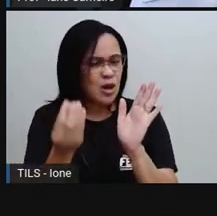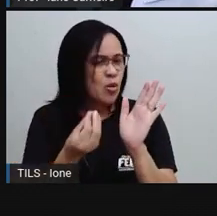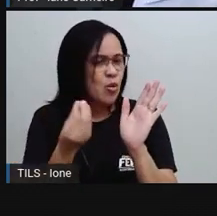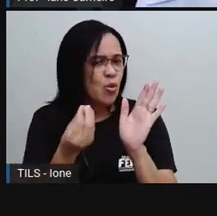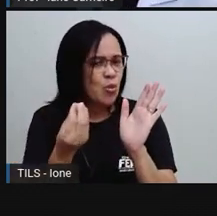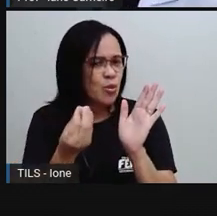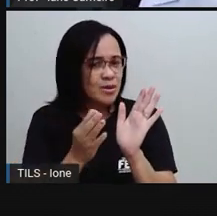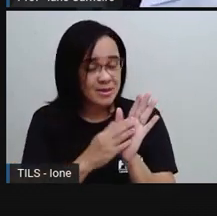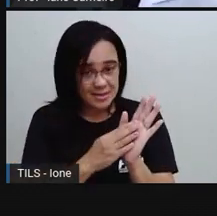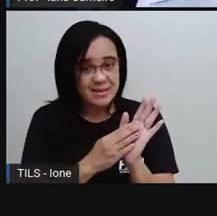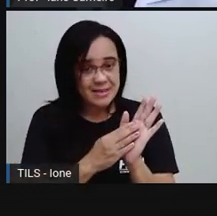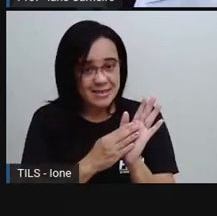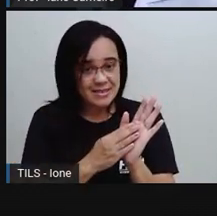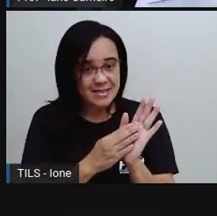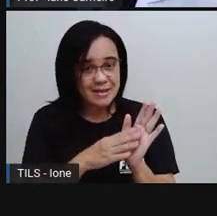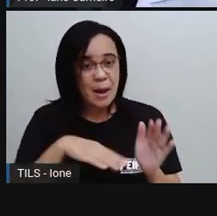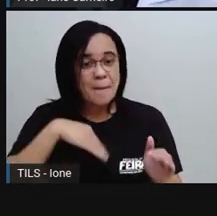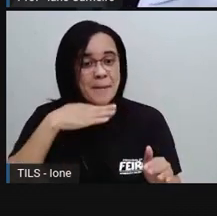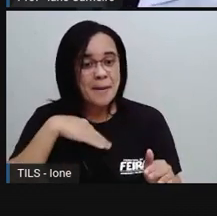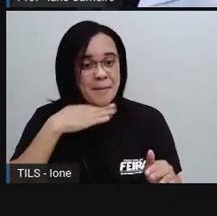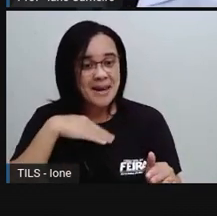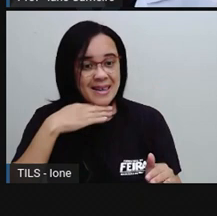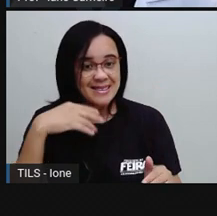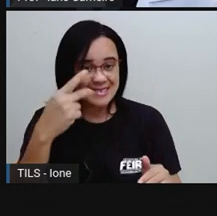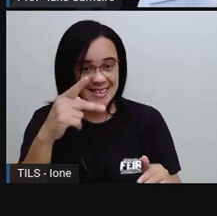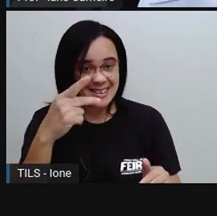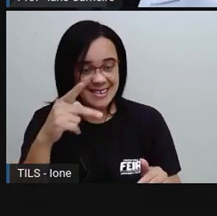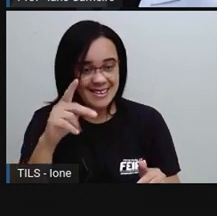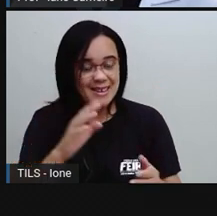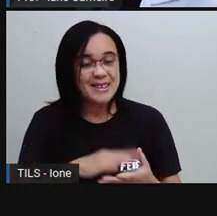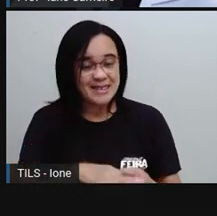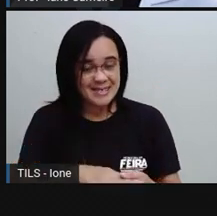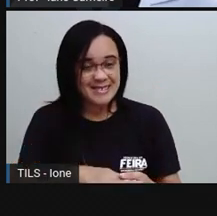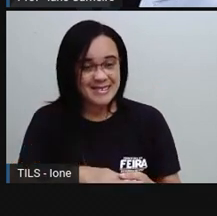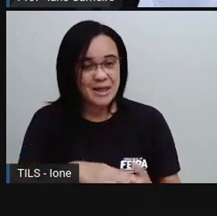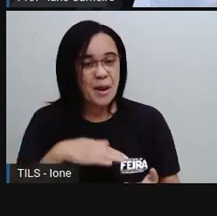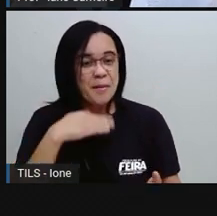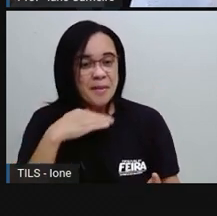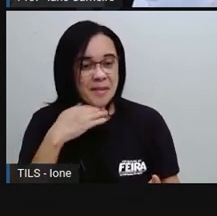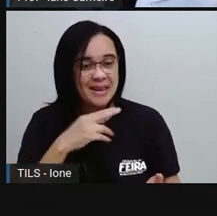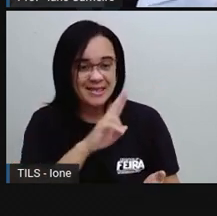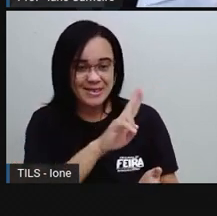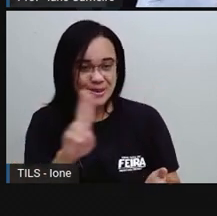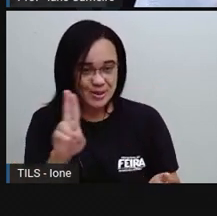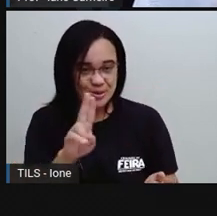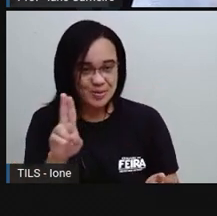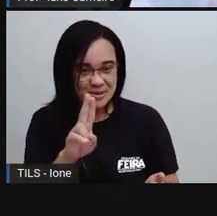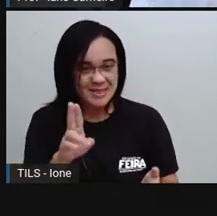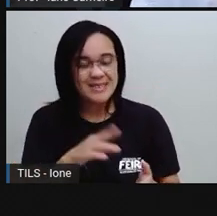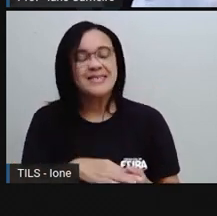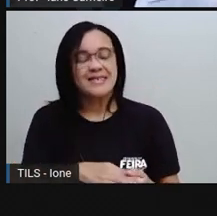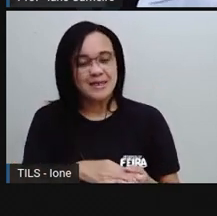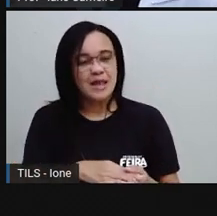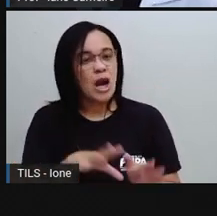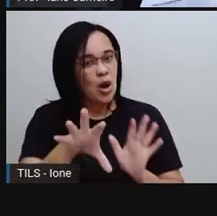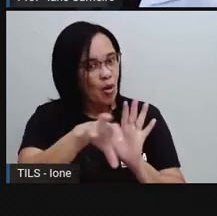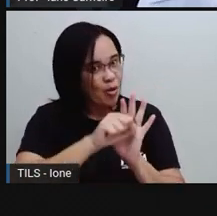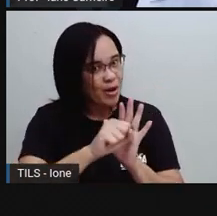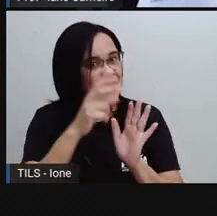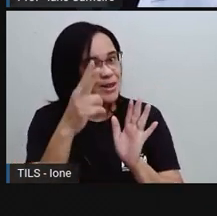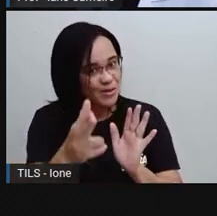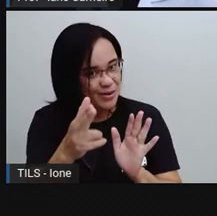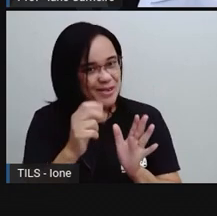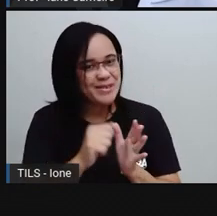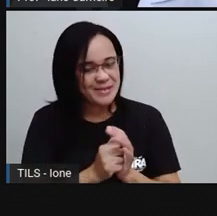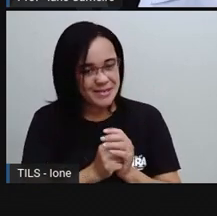A mãe de Pedro, que a Pró não sabe como é nome da mãe de Pedro, mas a Pró botou aqui, ó, mãe. E aí, você, na sua casa, você coloca aqui seu nome, ó,